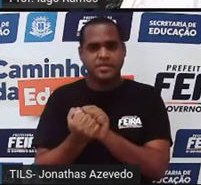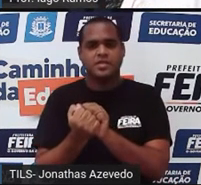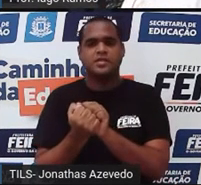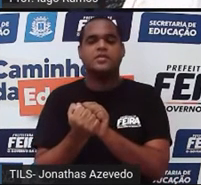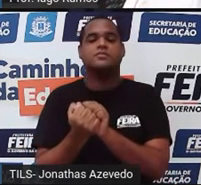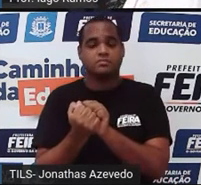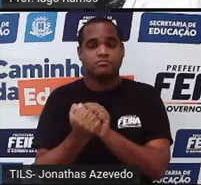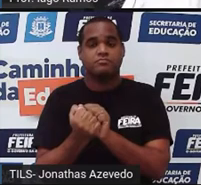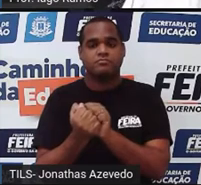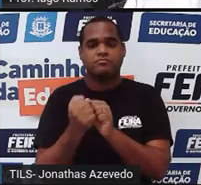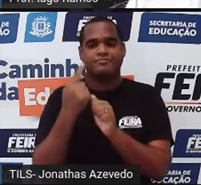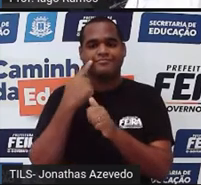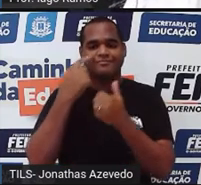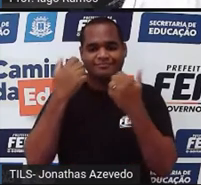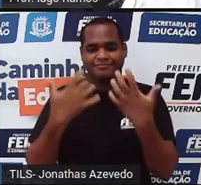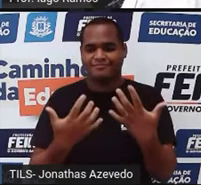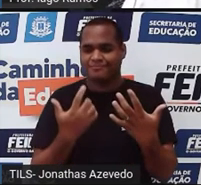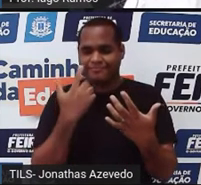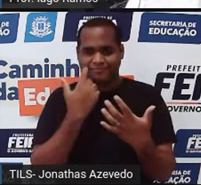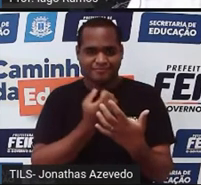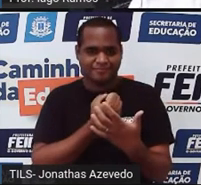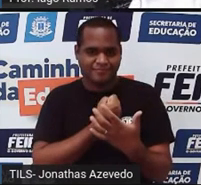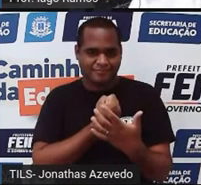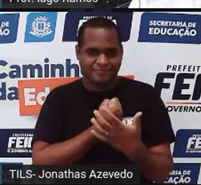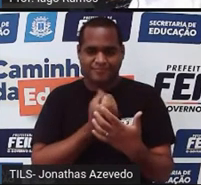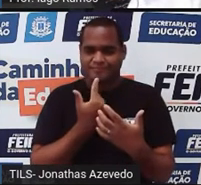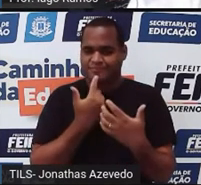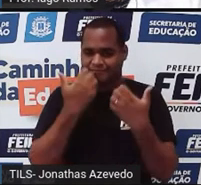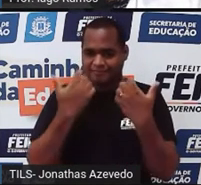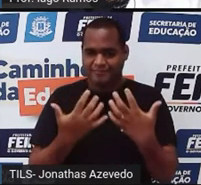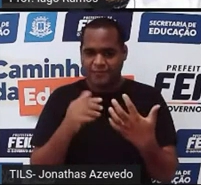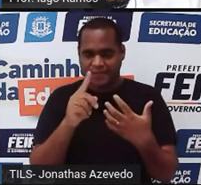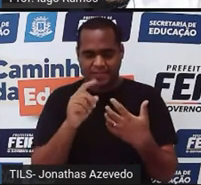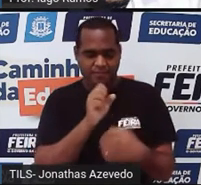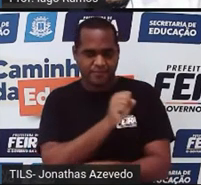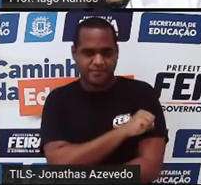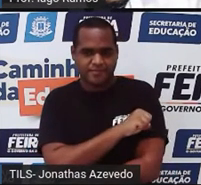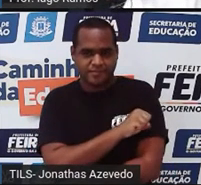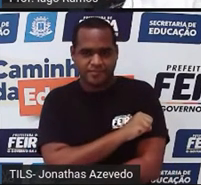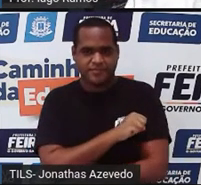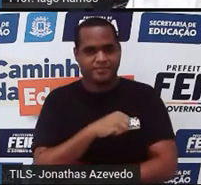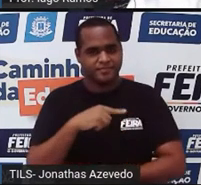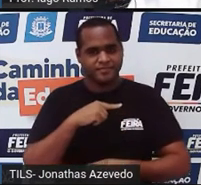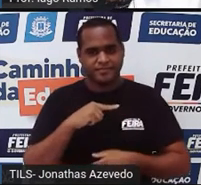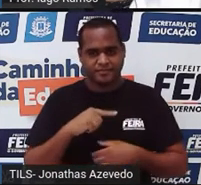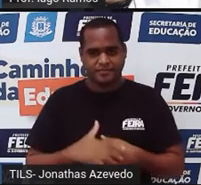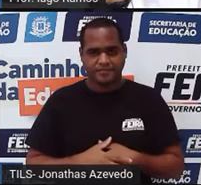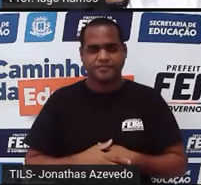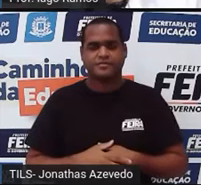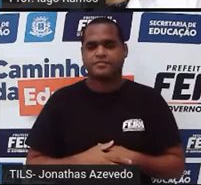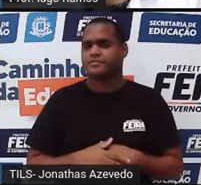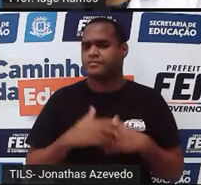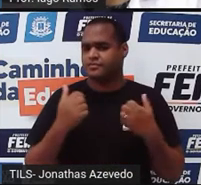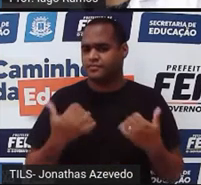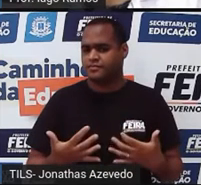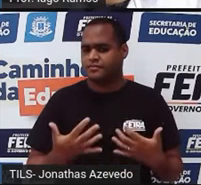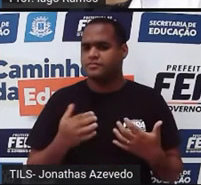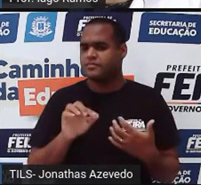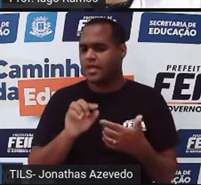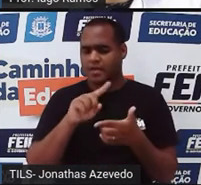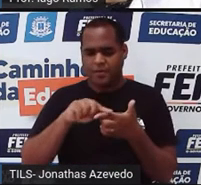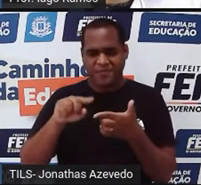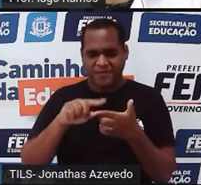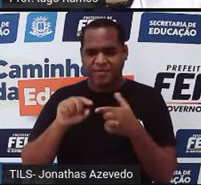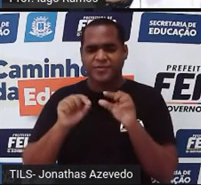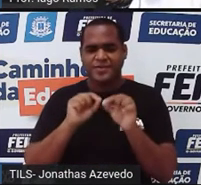para fazer encaixar aqui para você que é estudante do oitavo ano, tá bom? E esse probleminha, essa questão lá